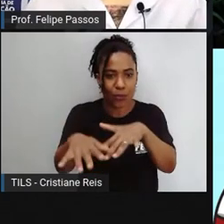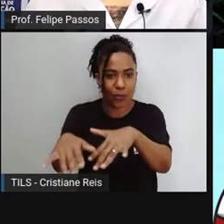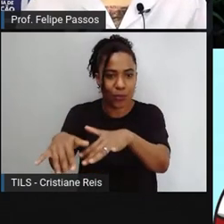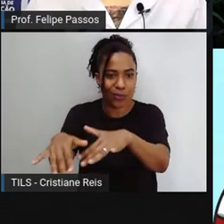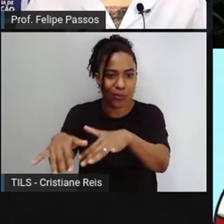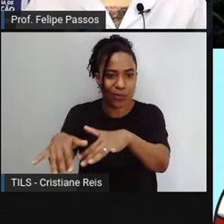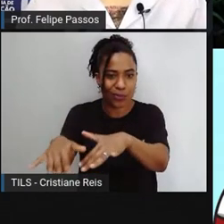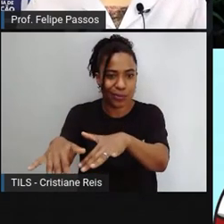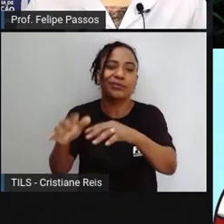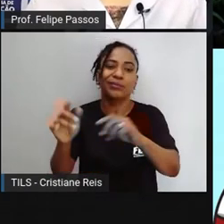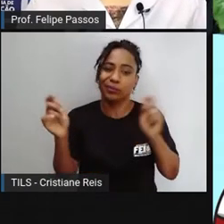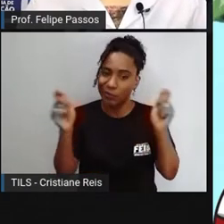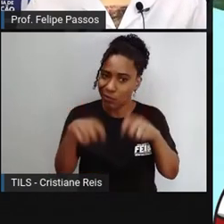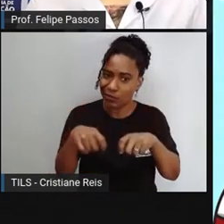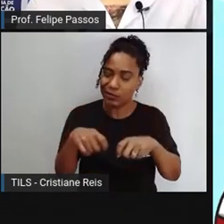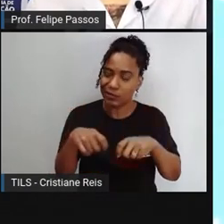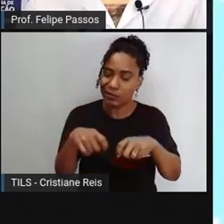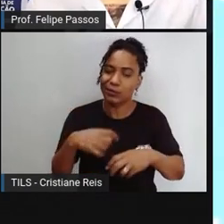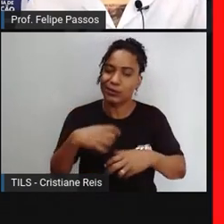muito mal.